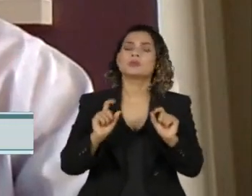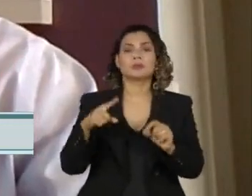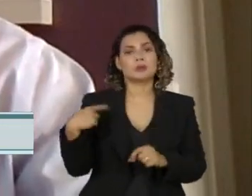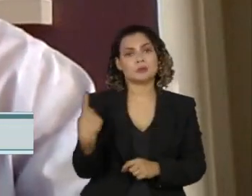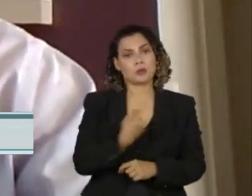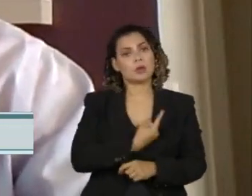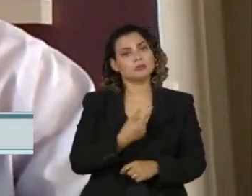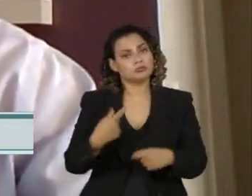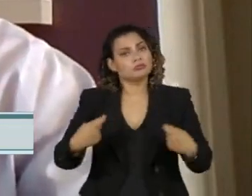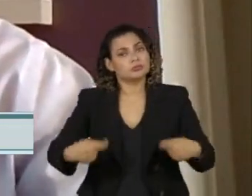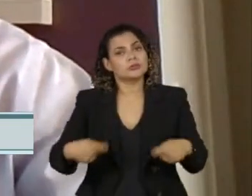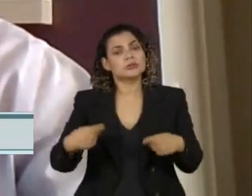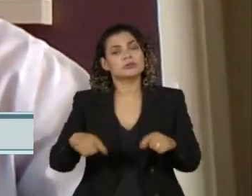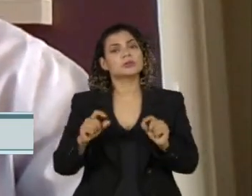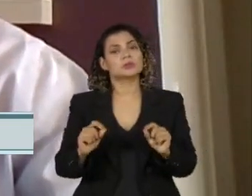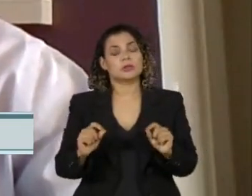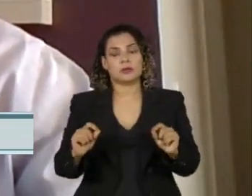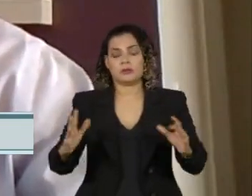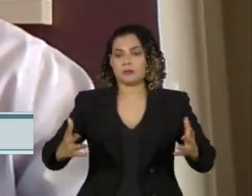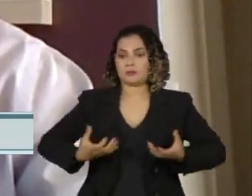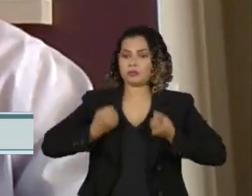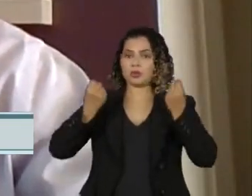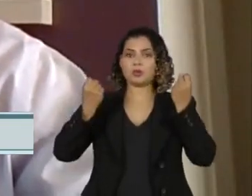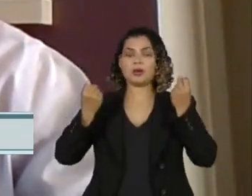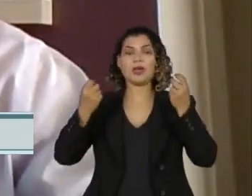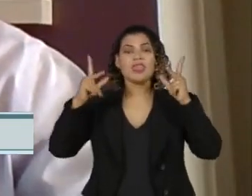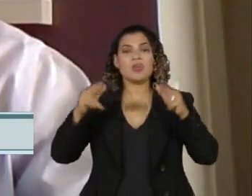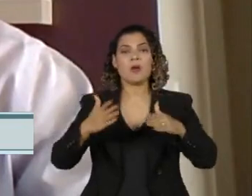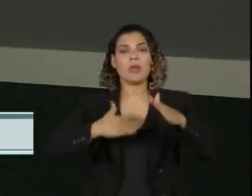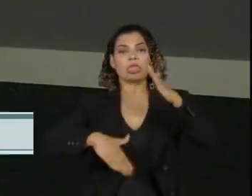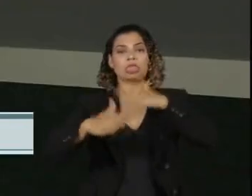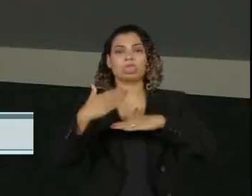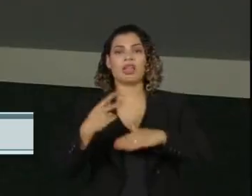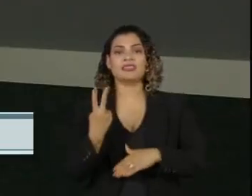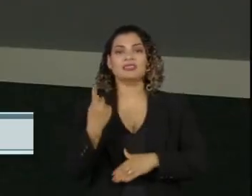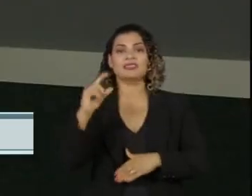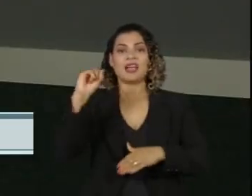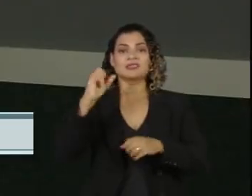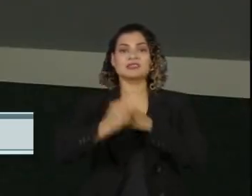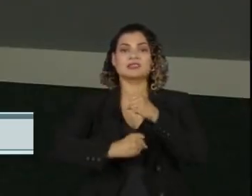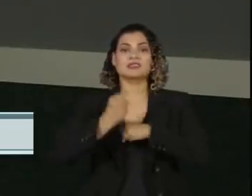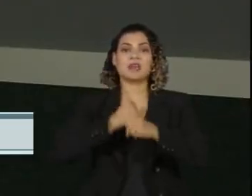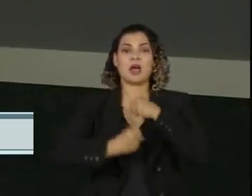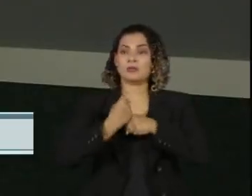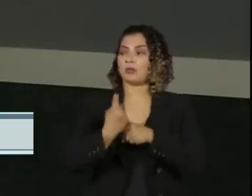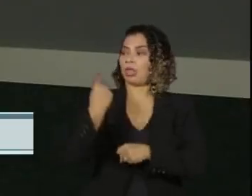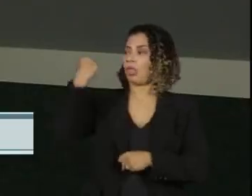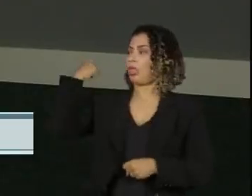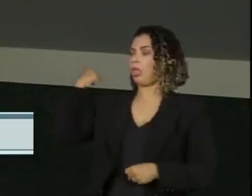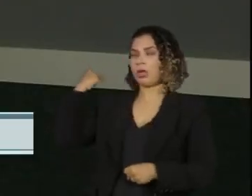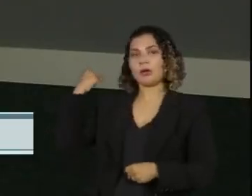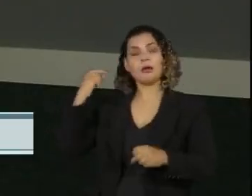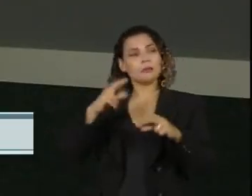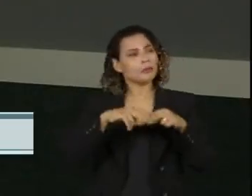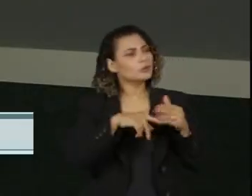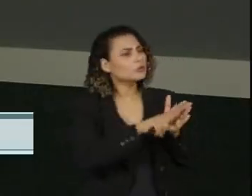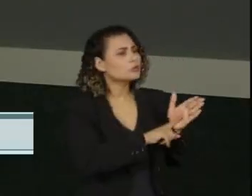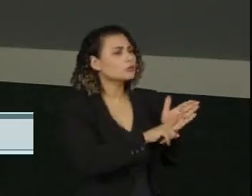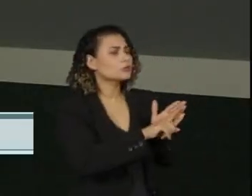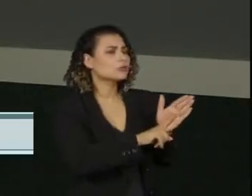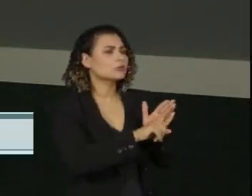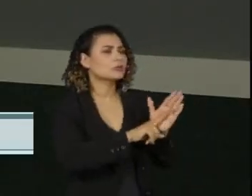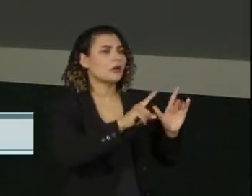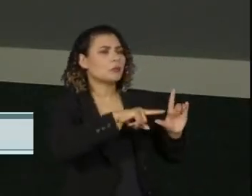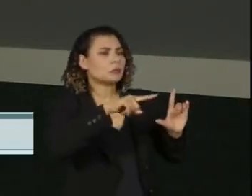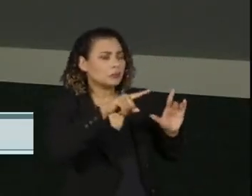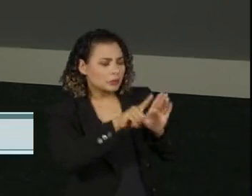um grande tombo. Ou seja, voltamos há 10 anos atrás. E esses dados do censo, eles podem